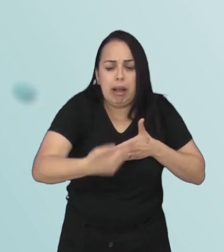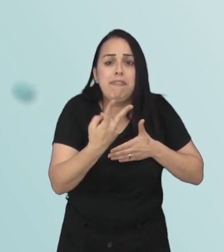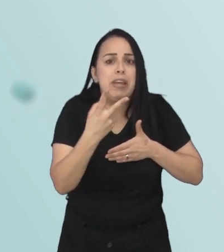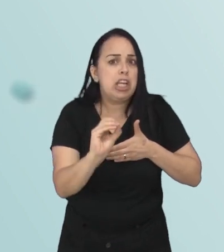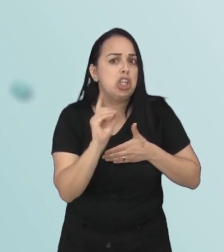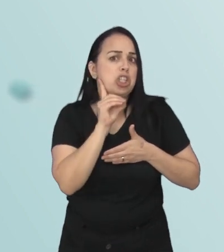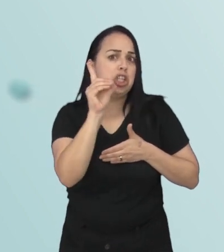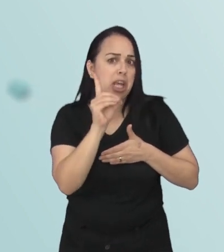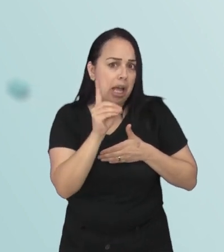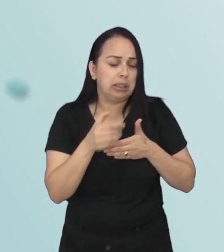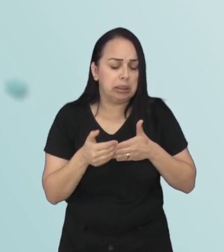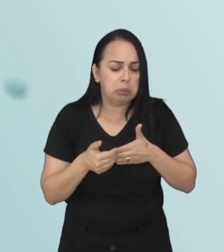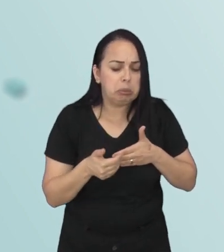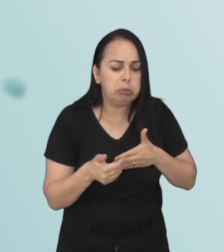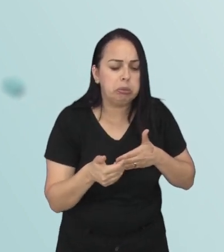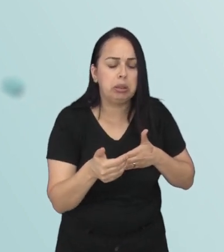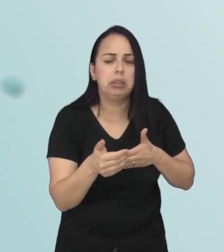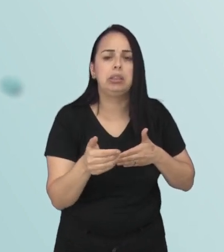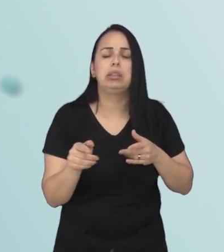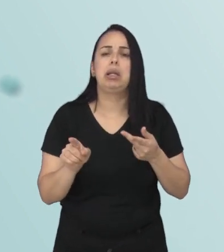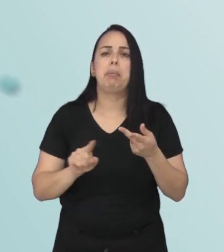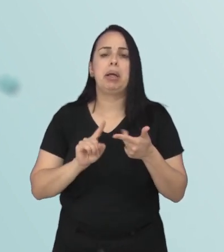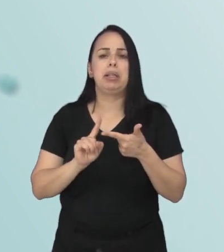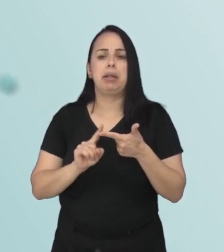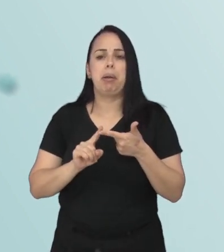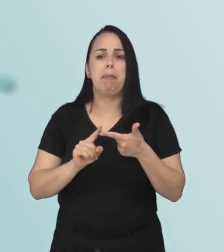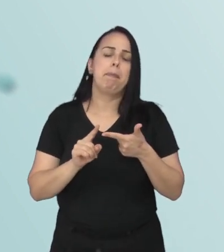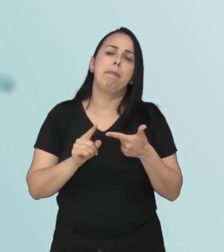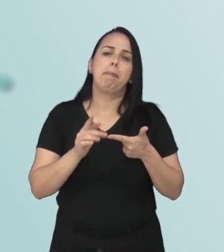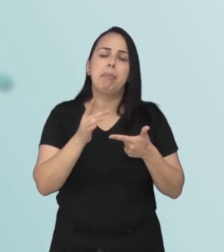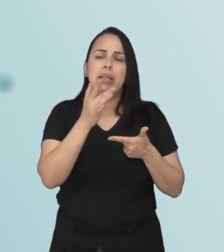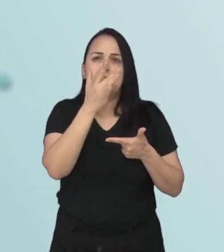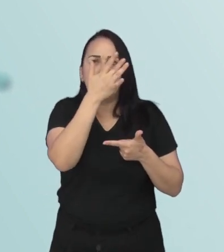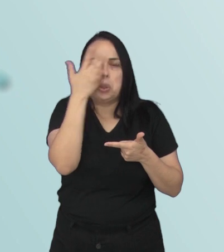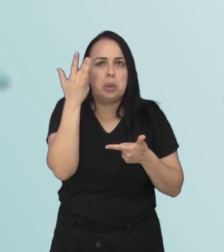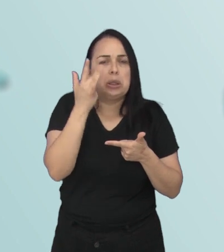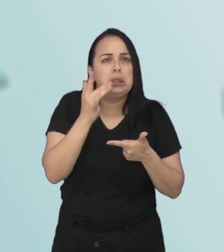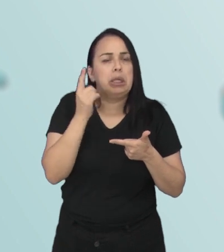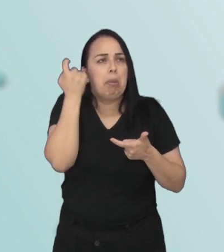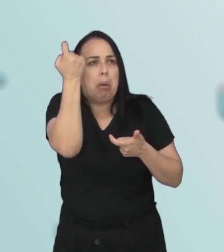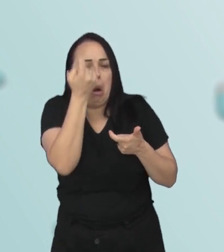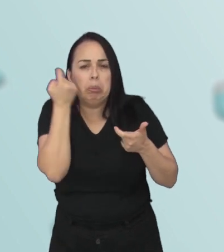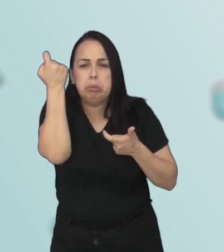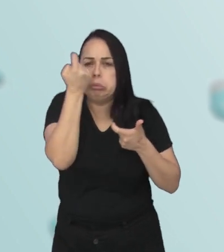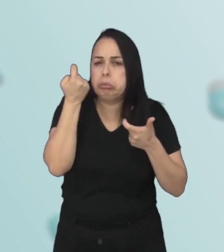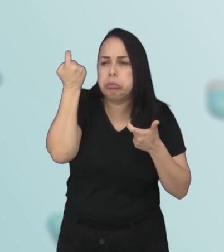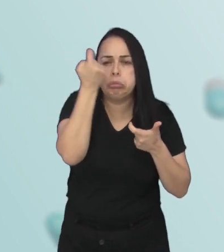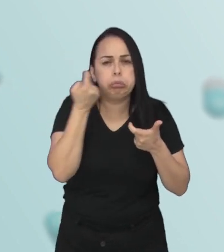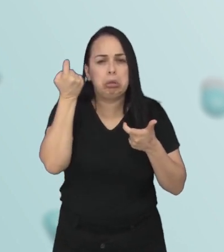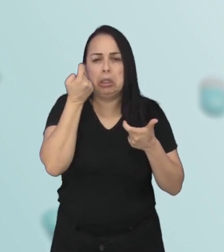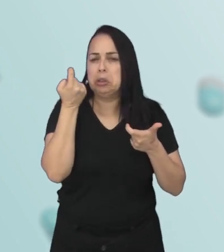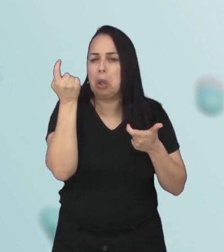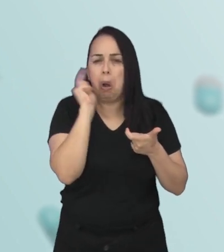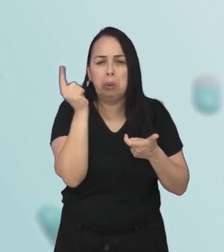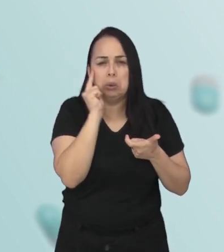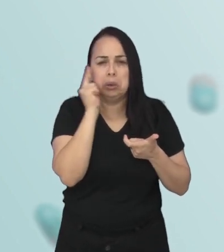dias ou mais. O psiquiatra cuida de questões onde você se sente muito preocupado com coisas no dia a dia, interferindo no